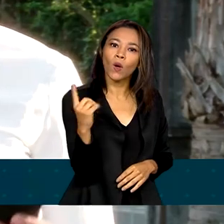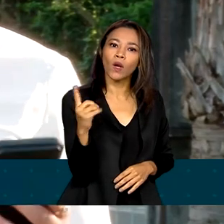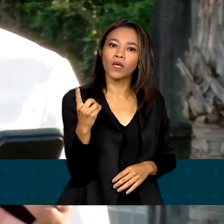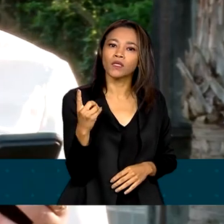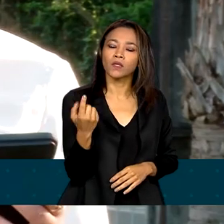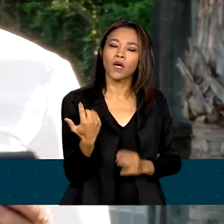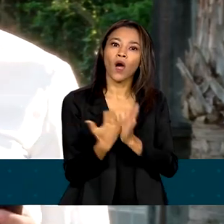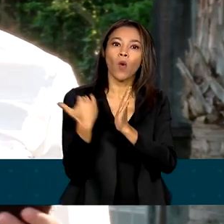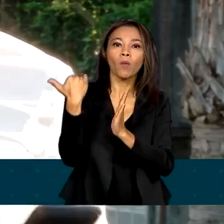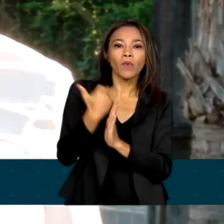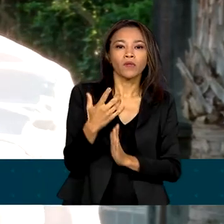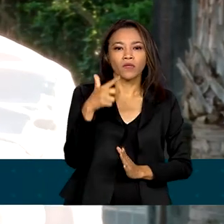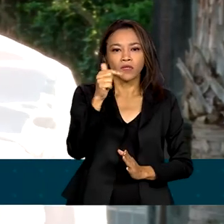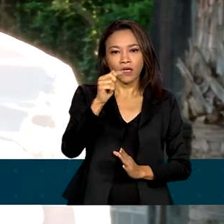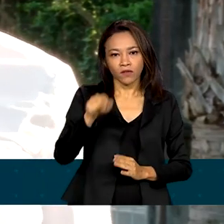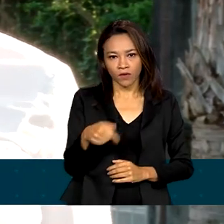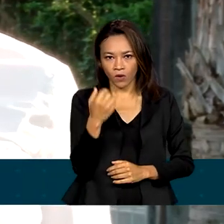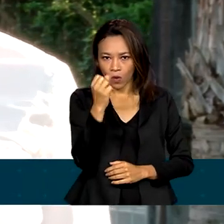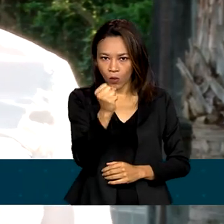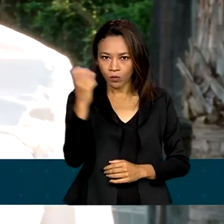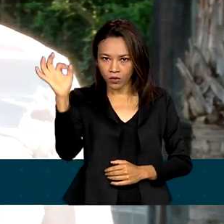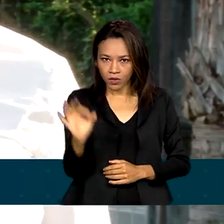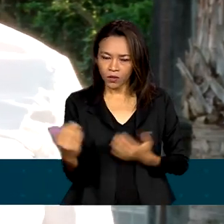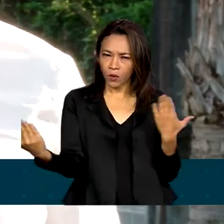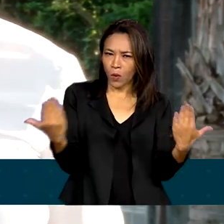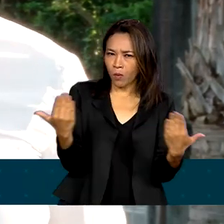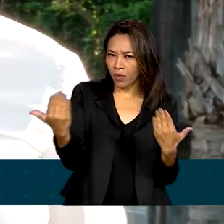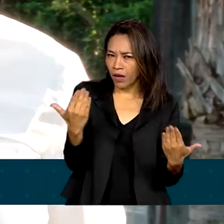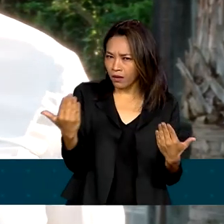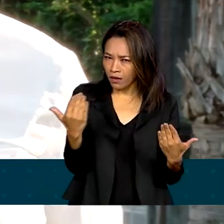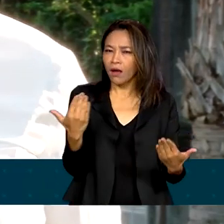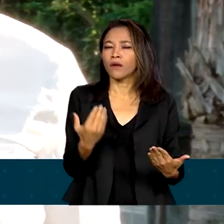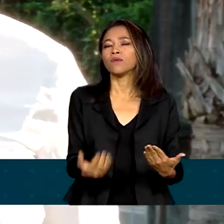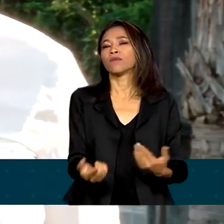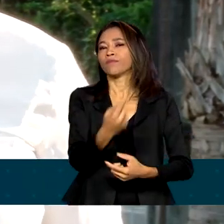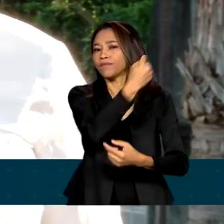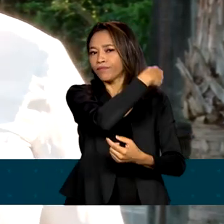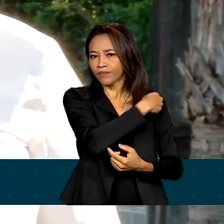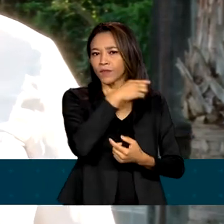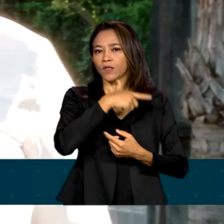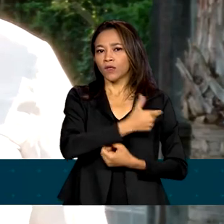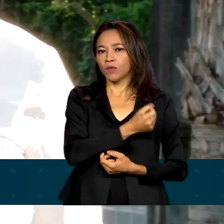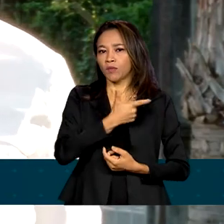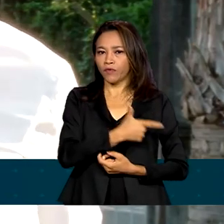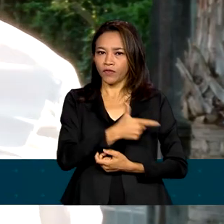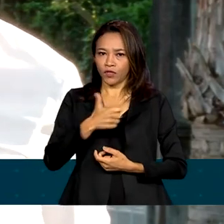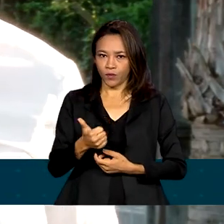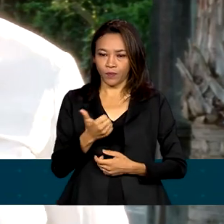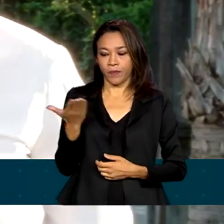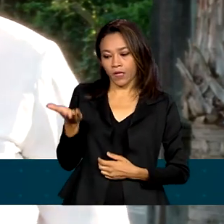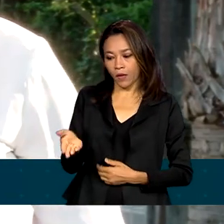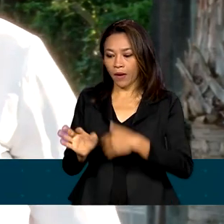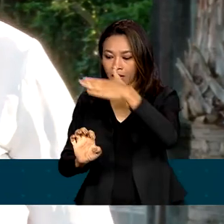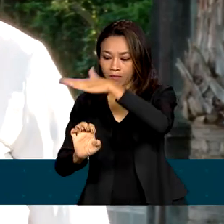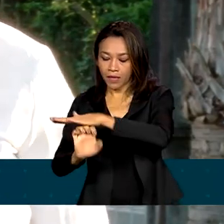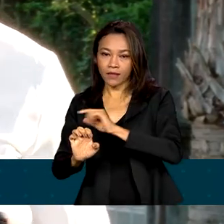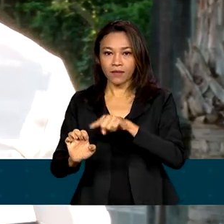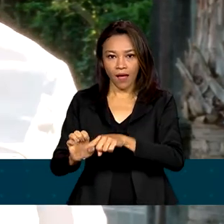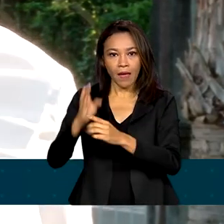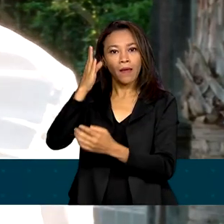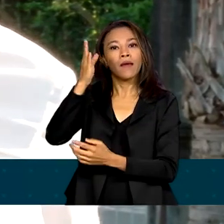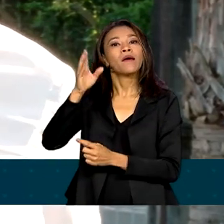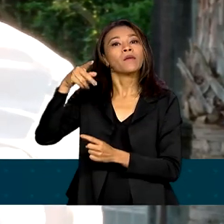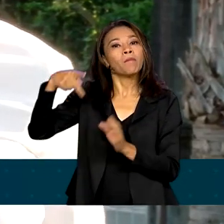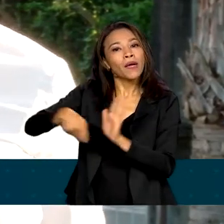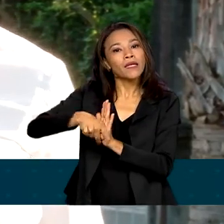um aumento de 7,8% em relação a 2021. Bom, Itaipu é uma empresa binacional, seja ela brasileira e